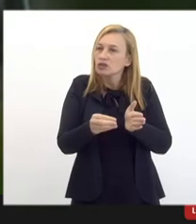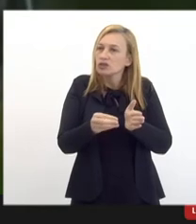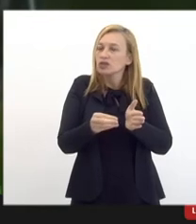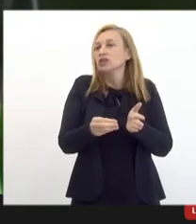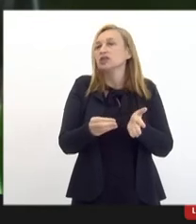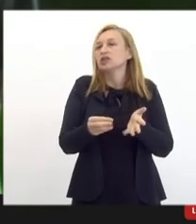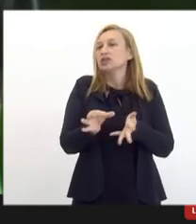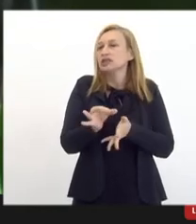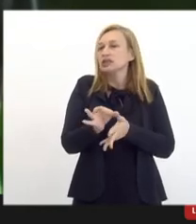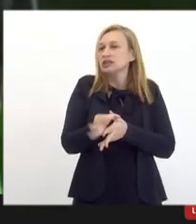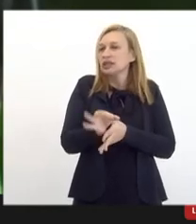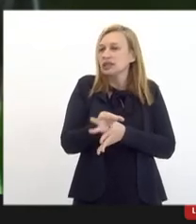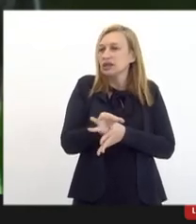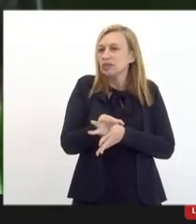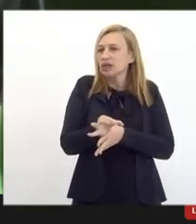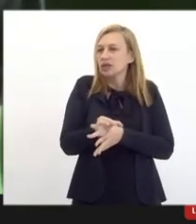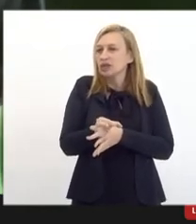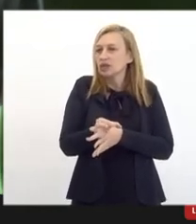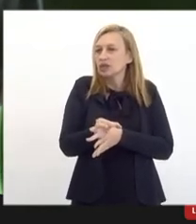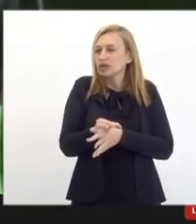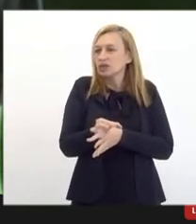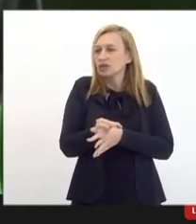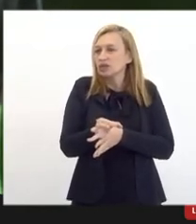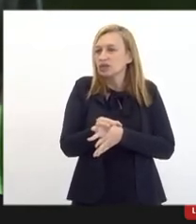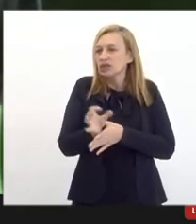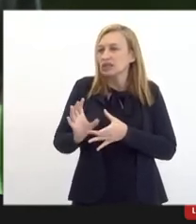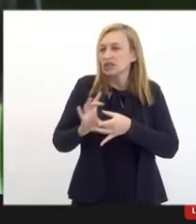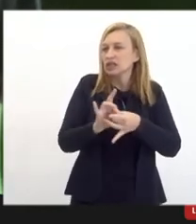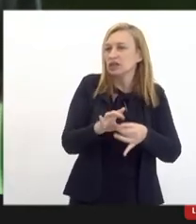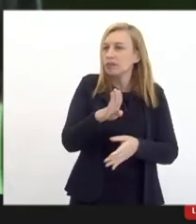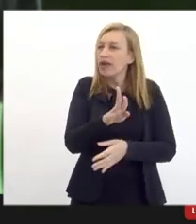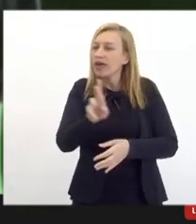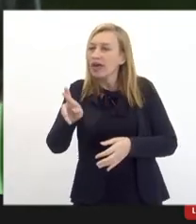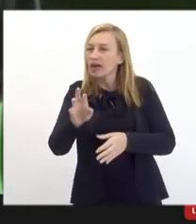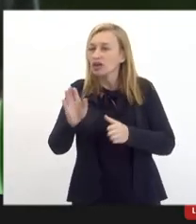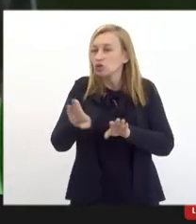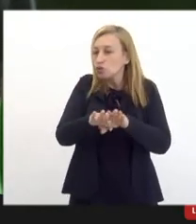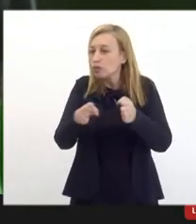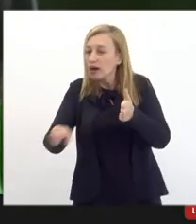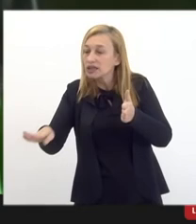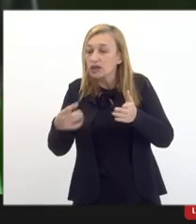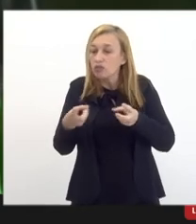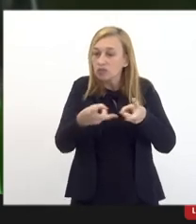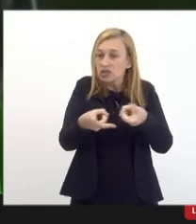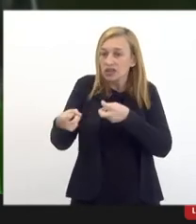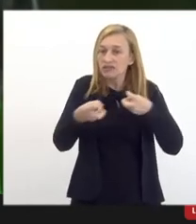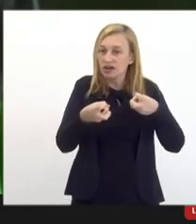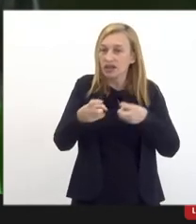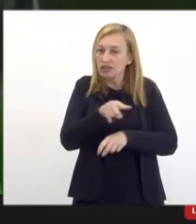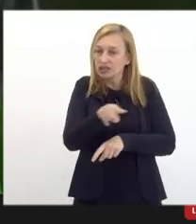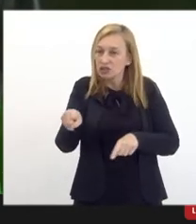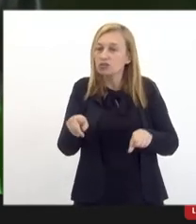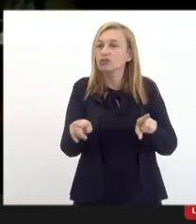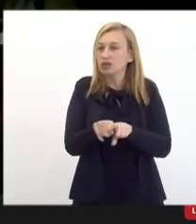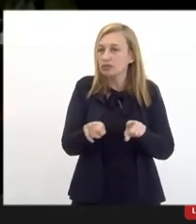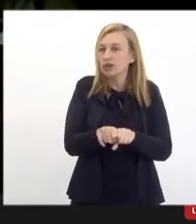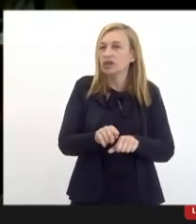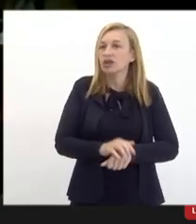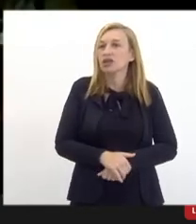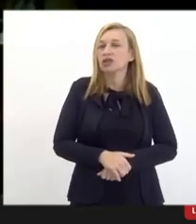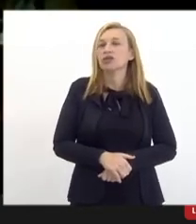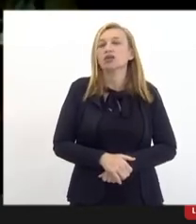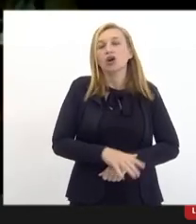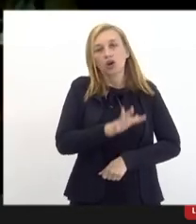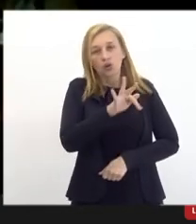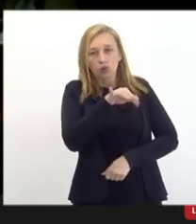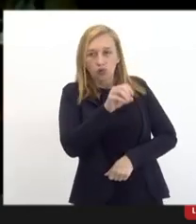provavelmente com o BR do Mar, então a gente tem que dar uma olhada nisso também. O fundo de Maria